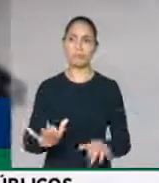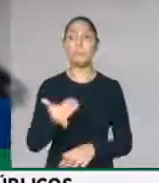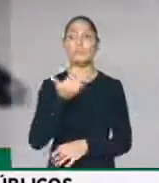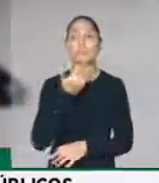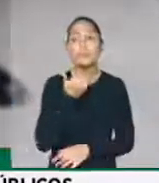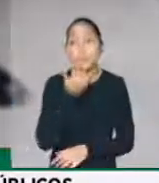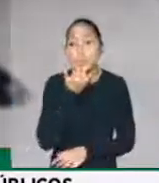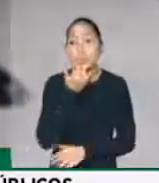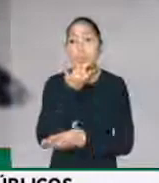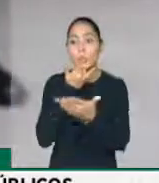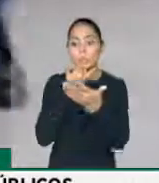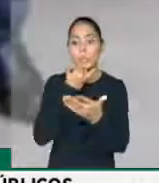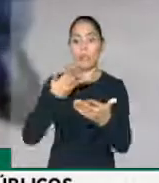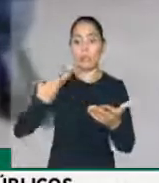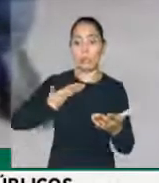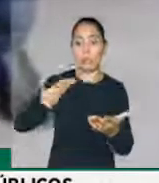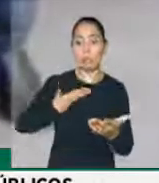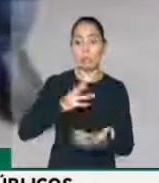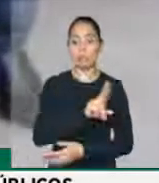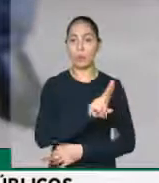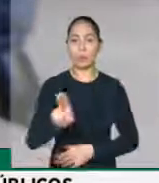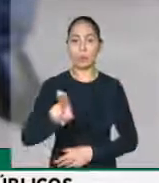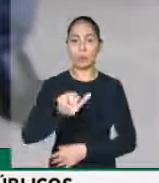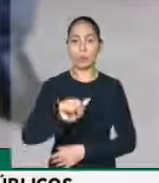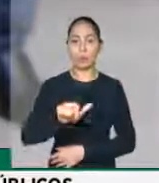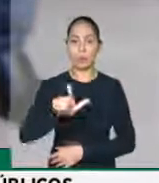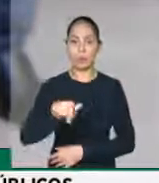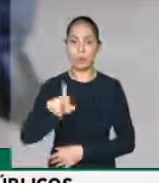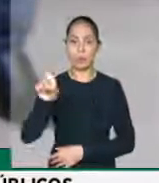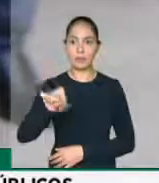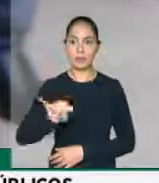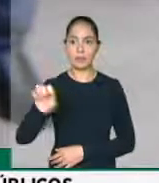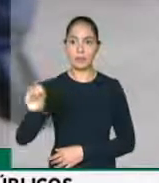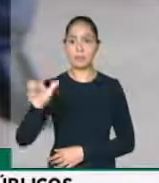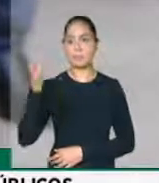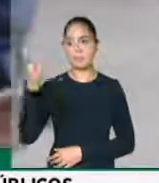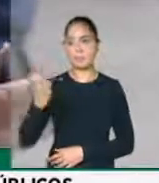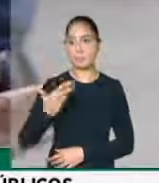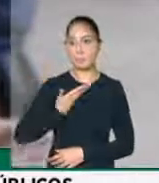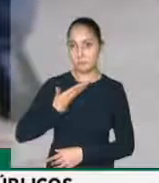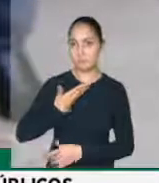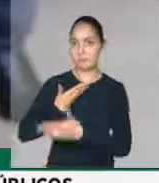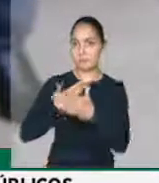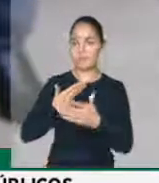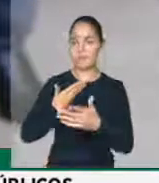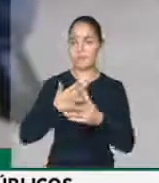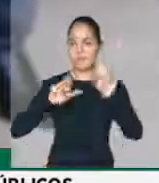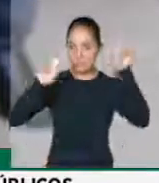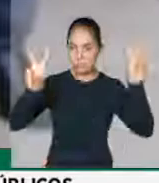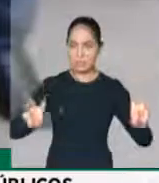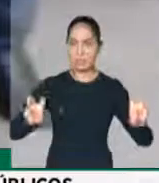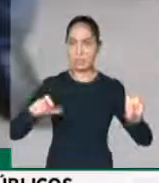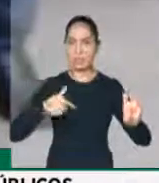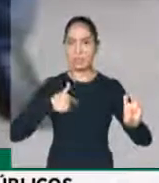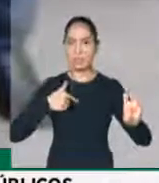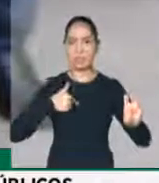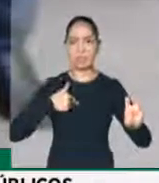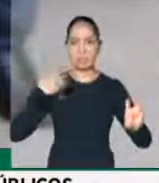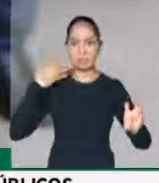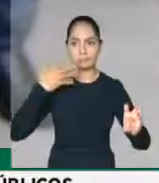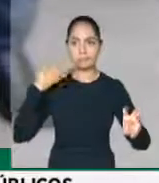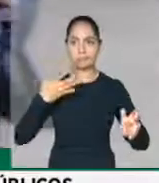desculpas aqui ao meu colega de bancada, Alexis, que deveria orientar essa matéria, mas como foi um pouco corrido, acabei orientando o nome dele. Obrigado,